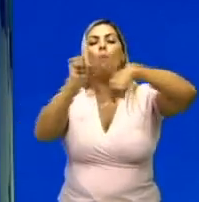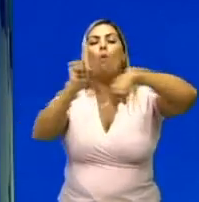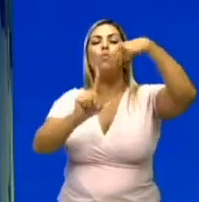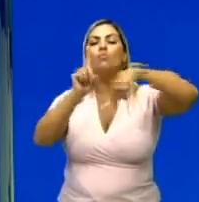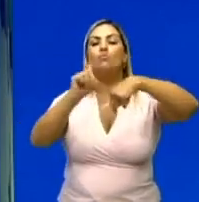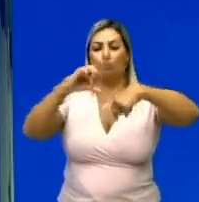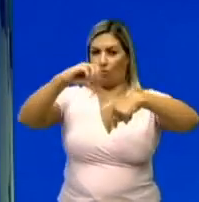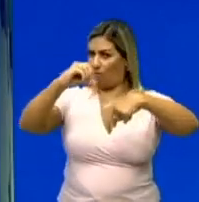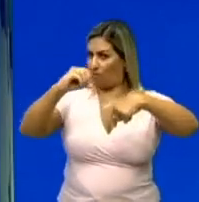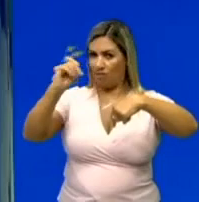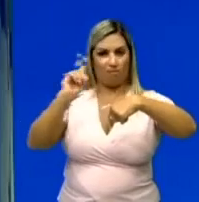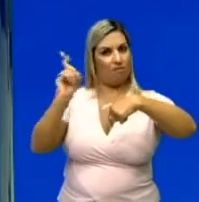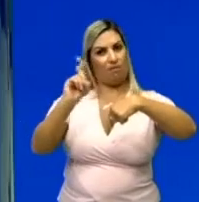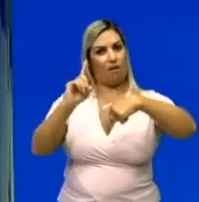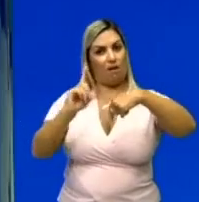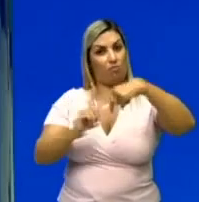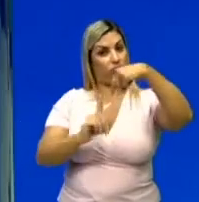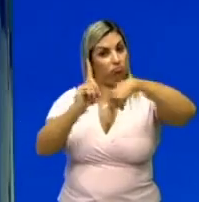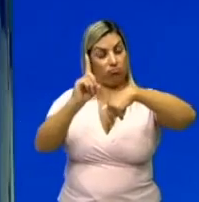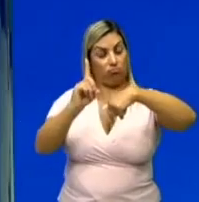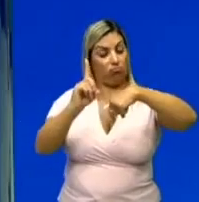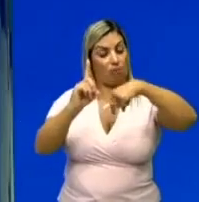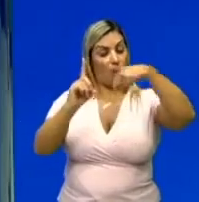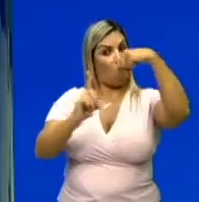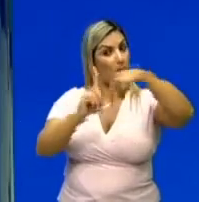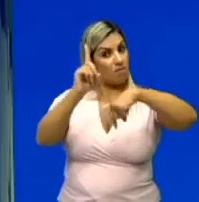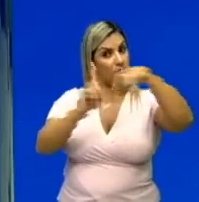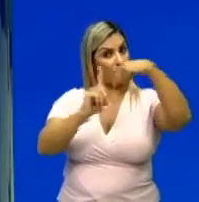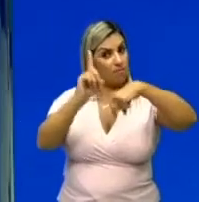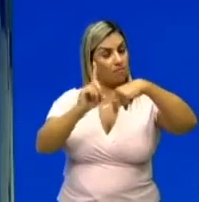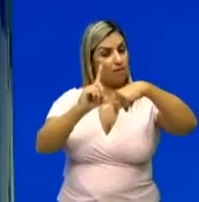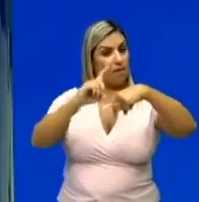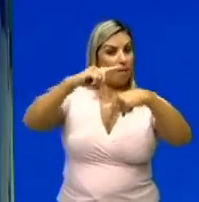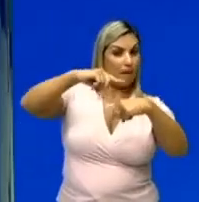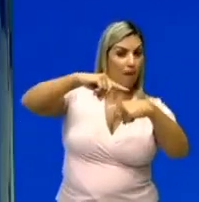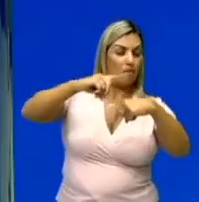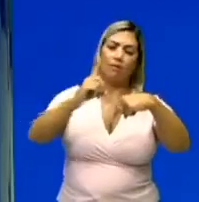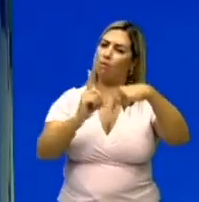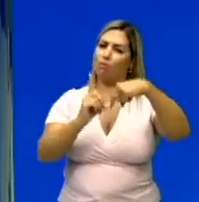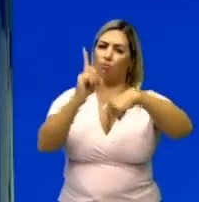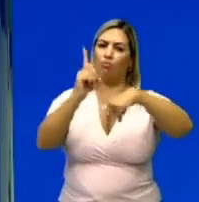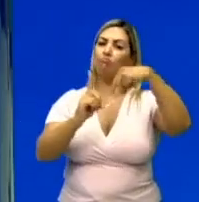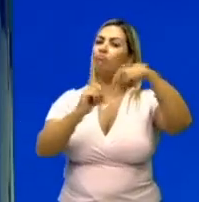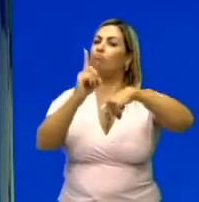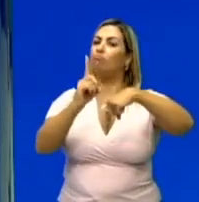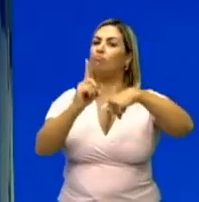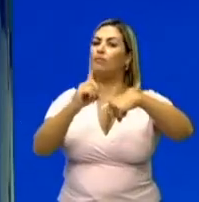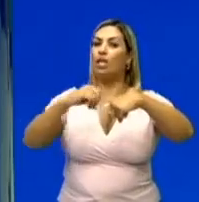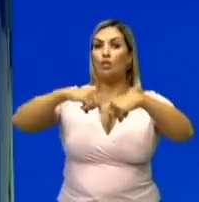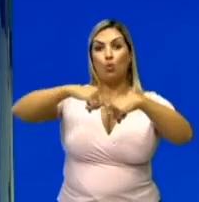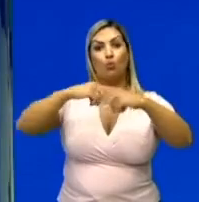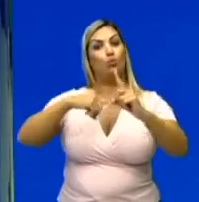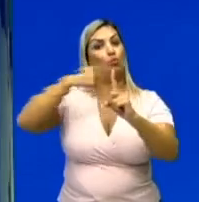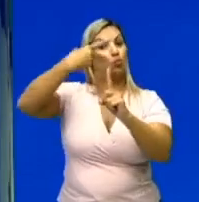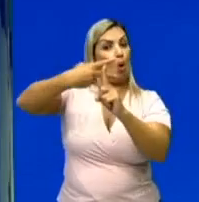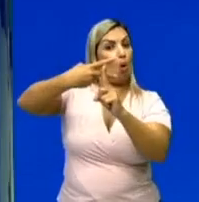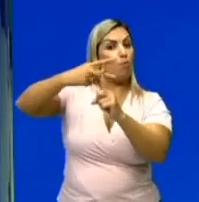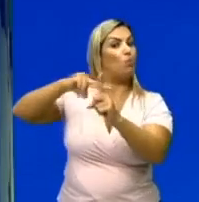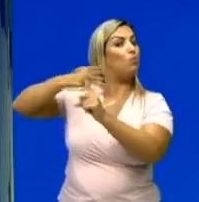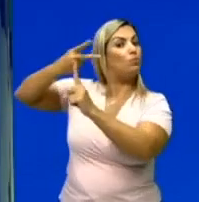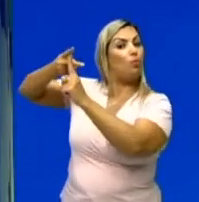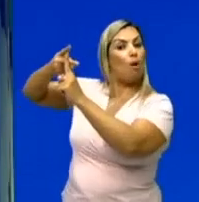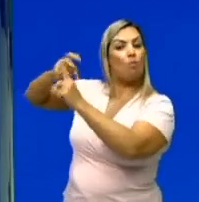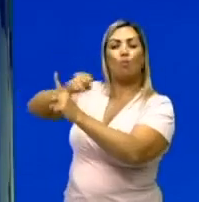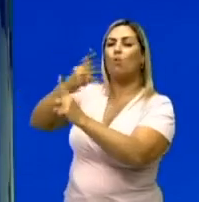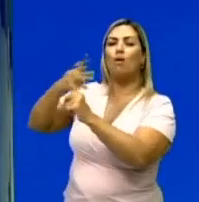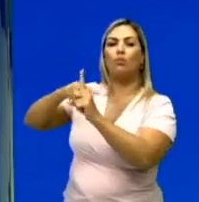Não, né? Se fosse 90 graus, a está assim. A força para baixo e o deslocamento para o lado. Então, se eu pego e dobro o meu ângulo, vai para quanto